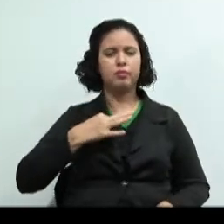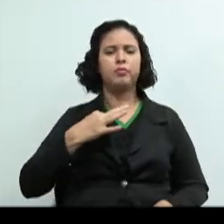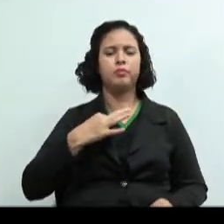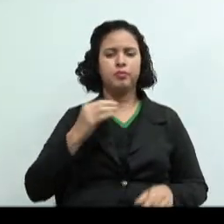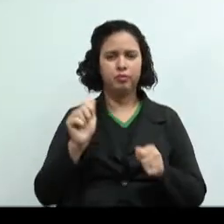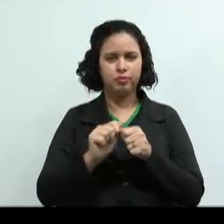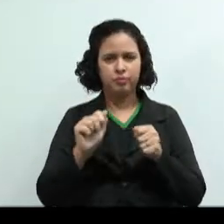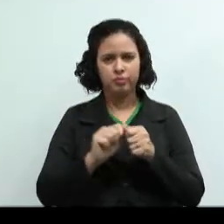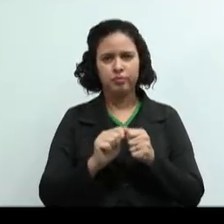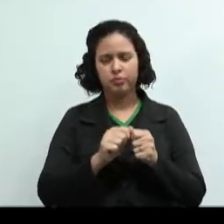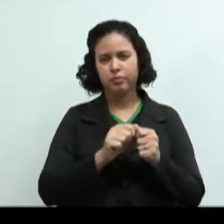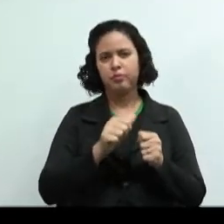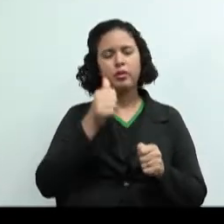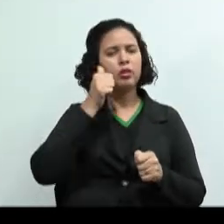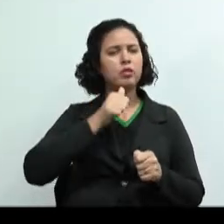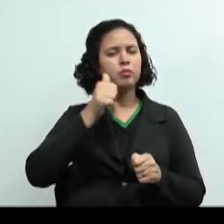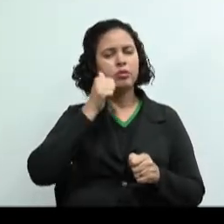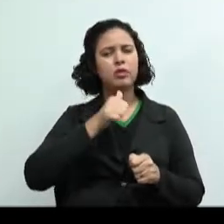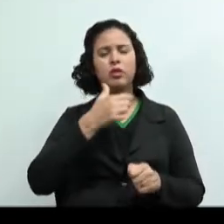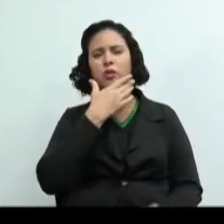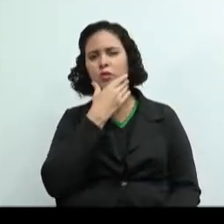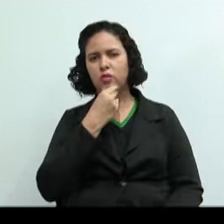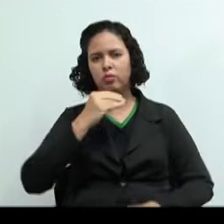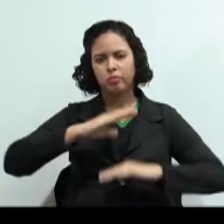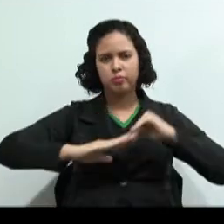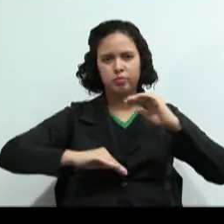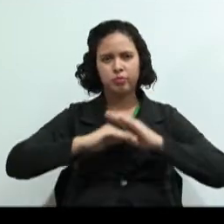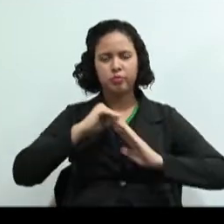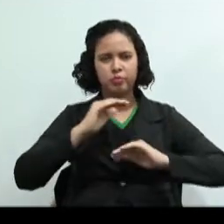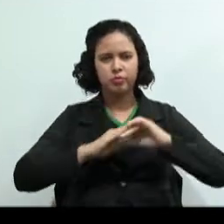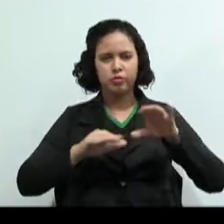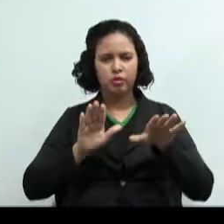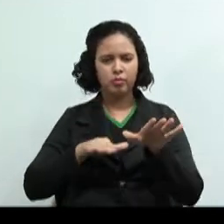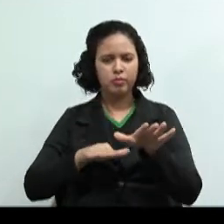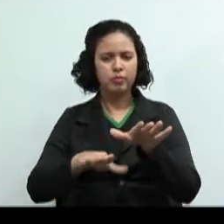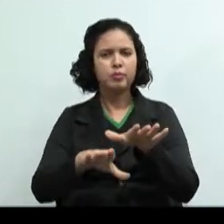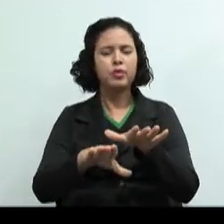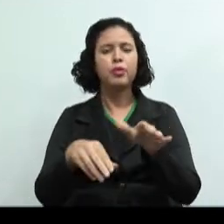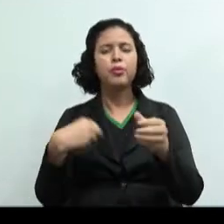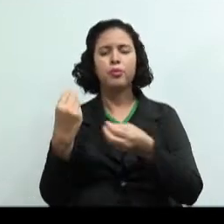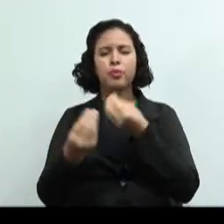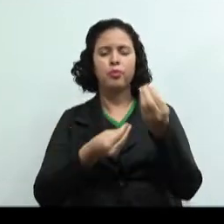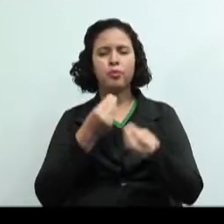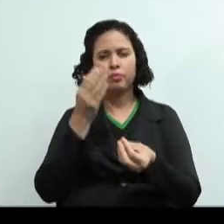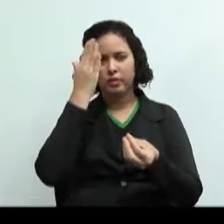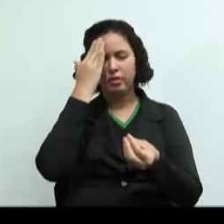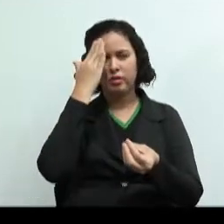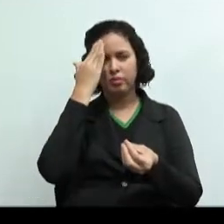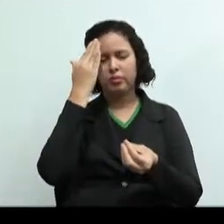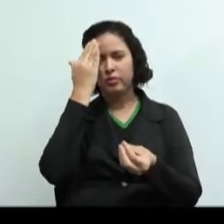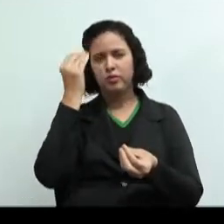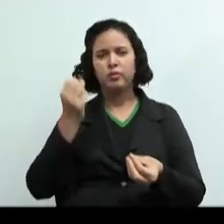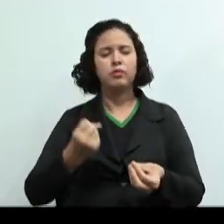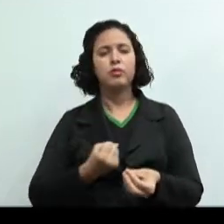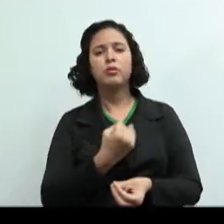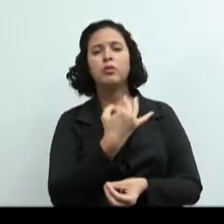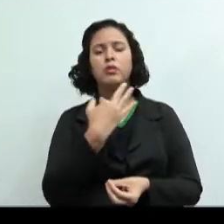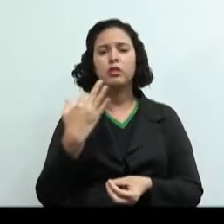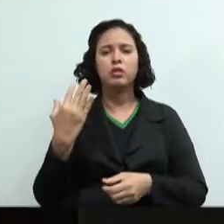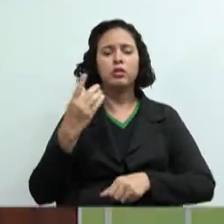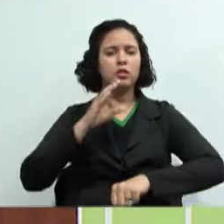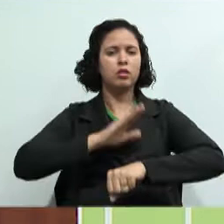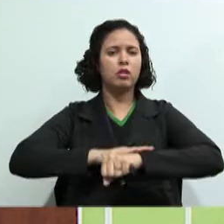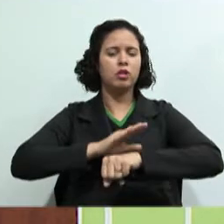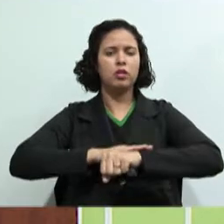pelas costureiras, pelos alfaiates. E como eles faziam para mesurar quanto tempo demorava um